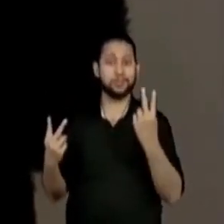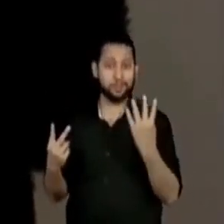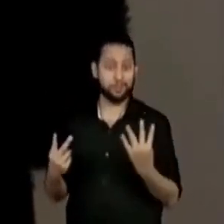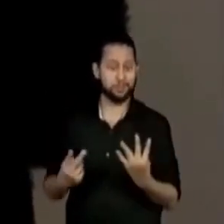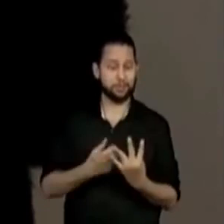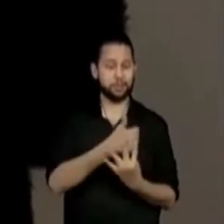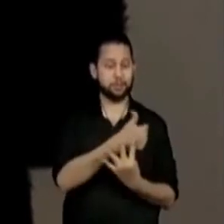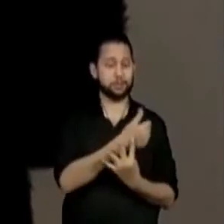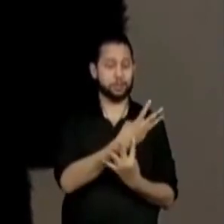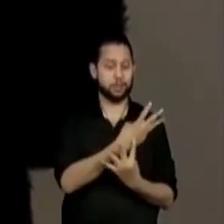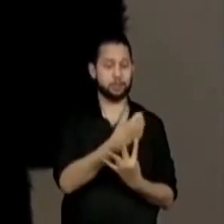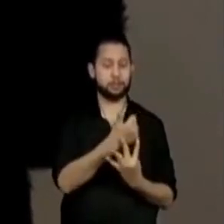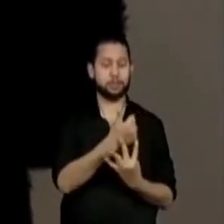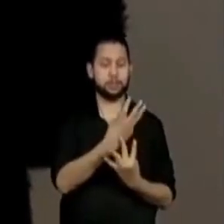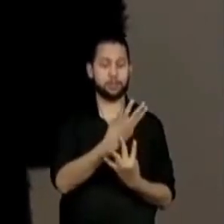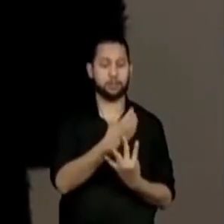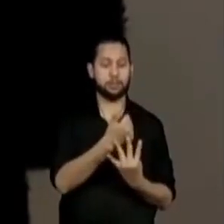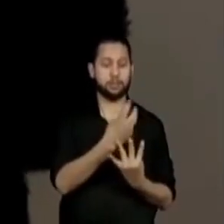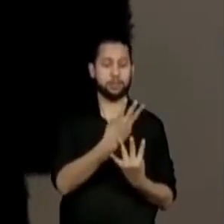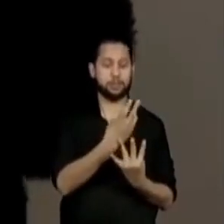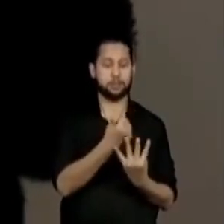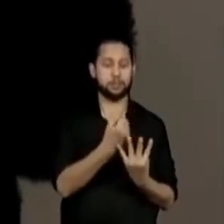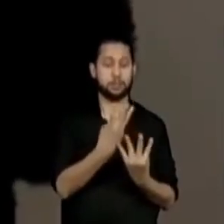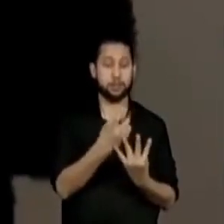a resposta. 104.